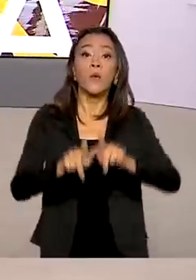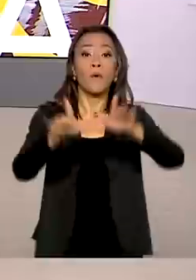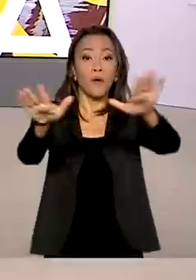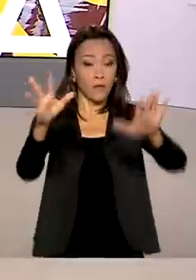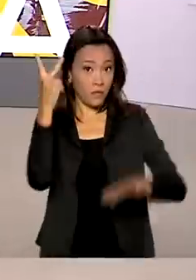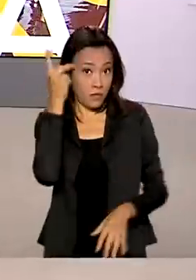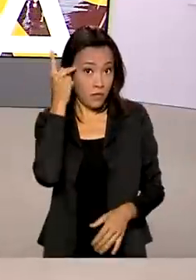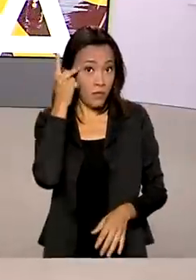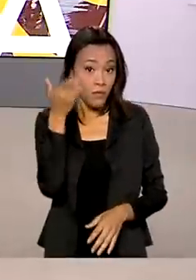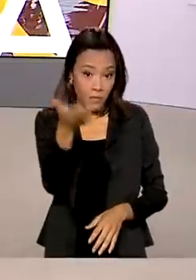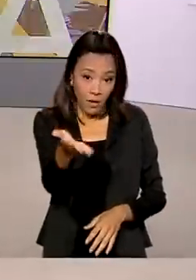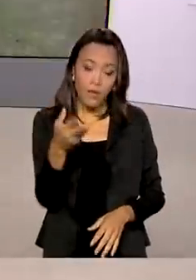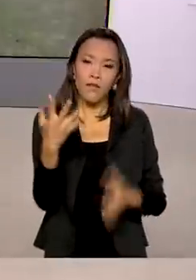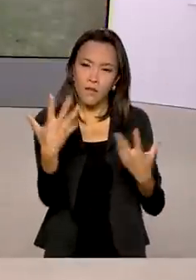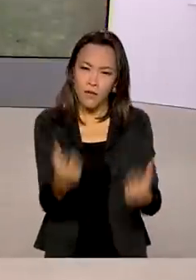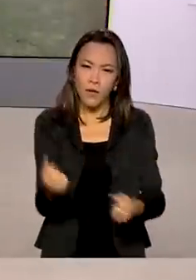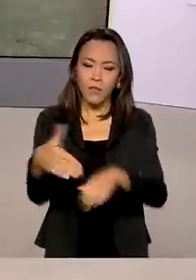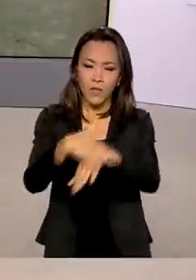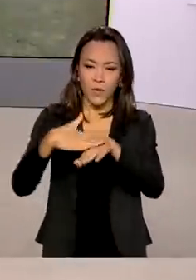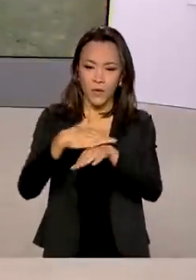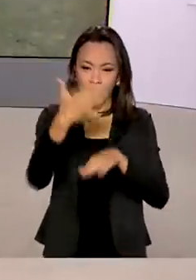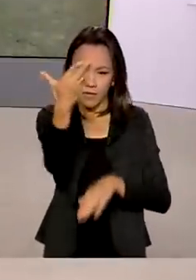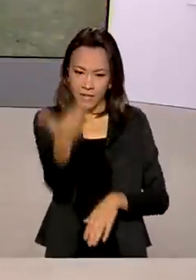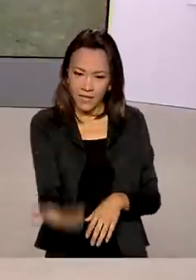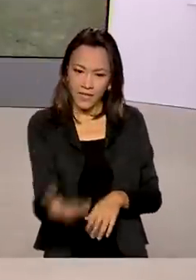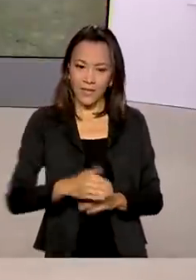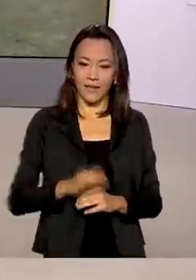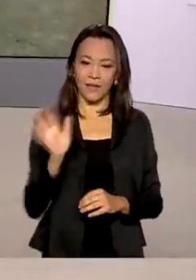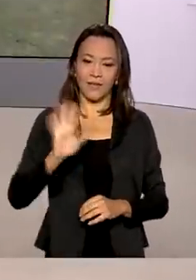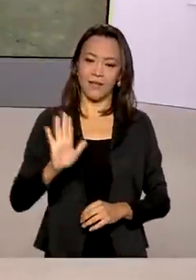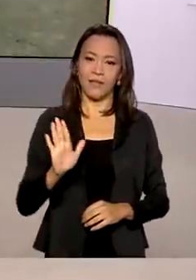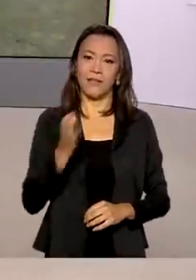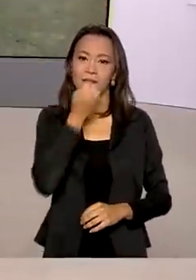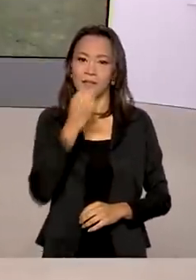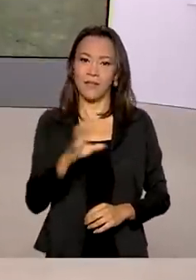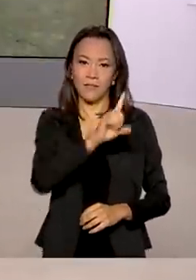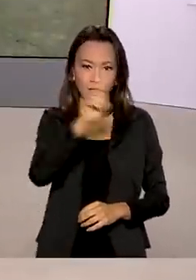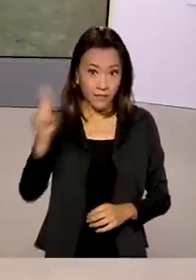vamos agora conversar com o repórter Dimas Soudi. Oi, Dimas, bom dia!